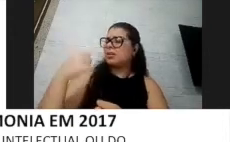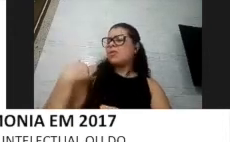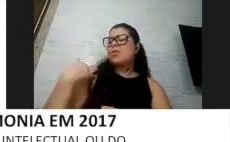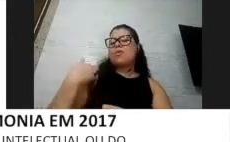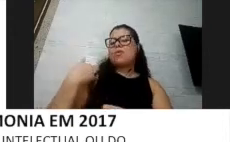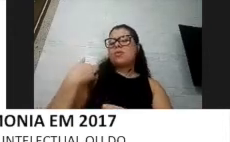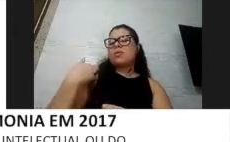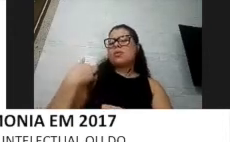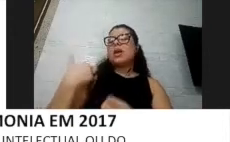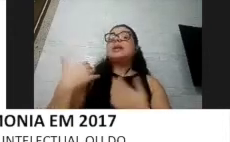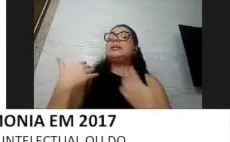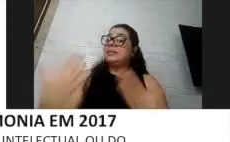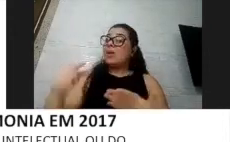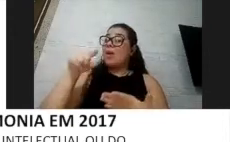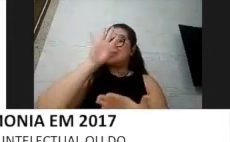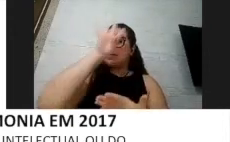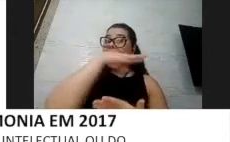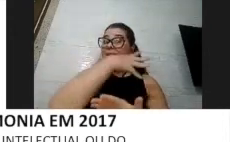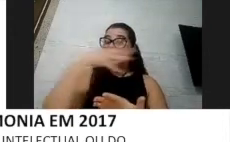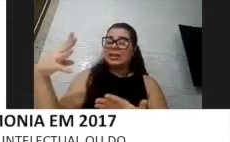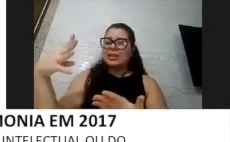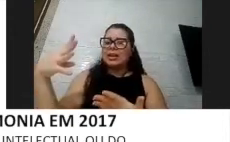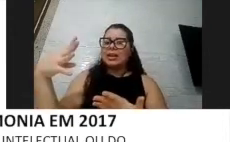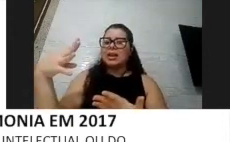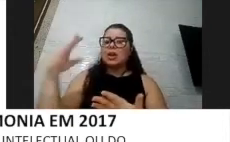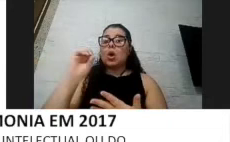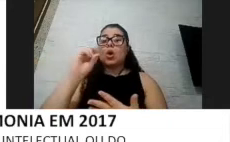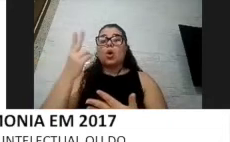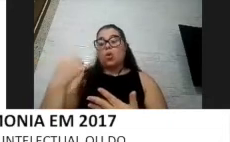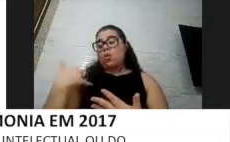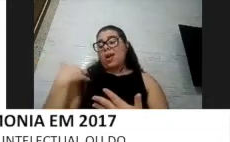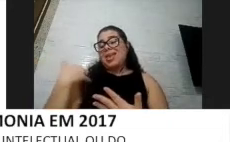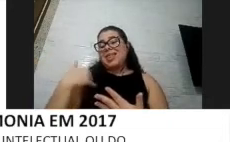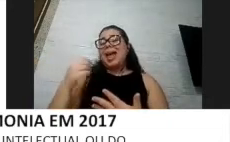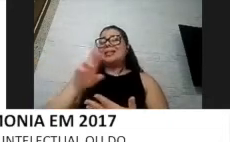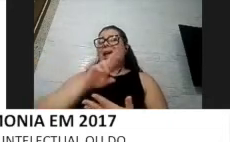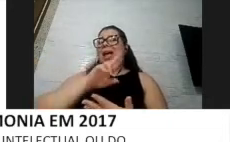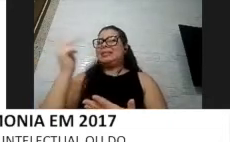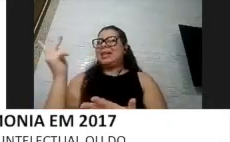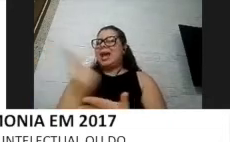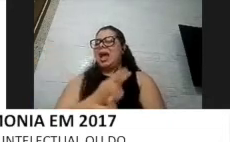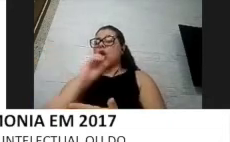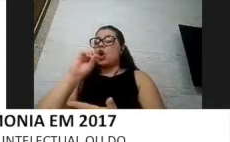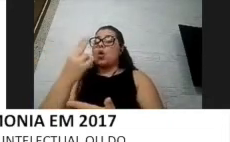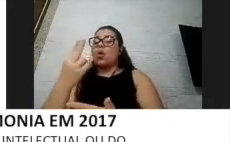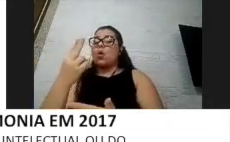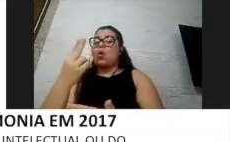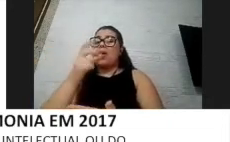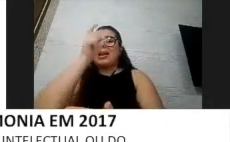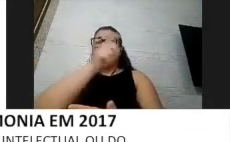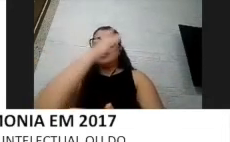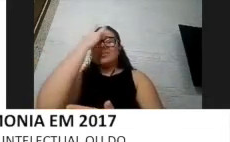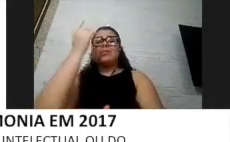planilha aqui do estado de São Paulo, ou essas idades estão erradas, ou essas pessoas não têm síndrome de Down.